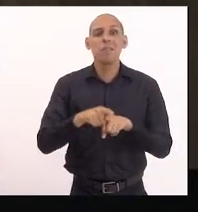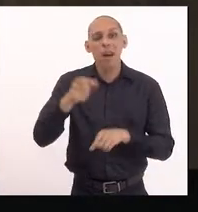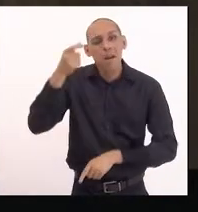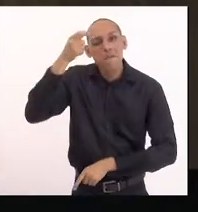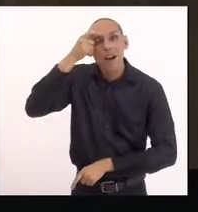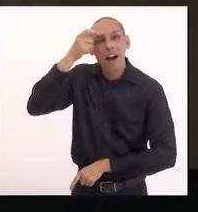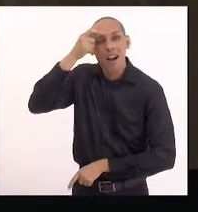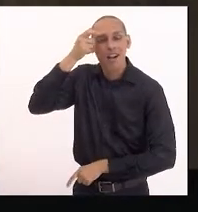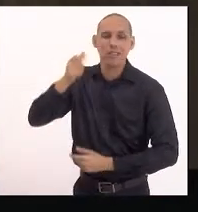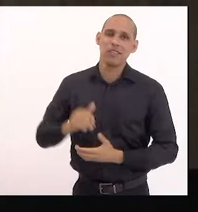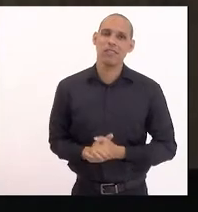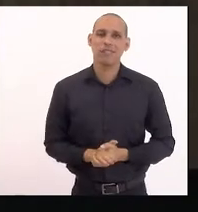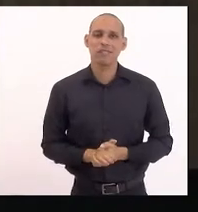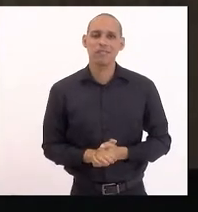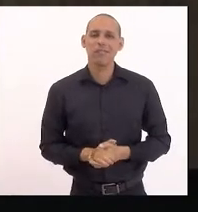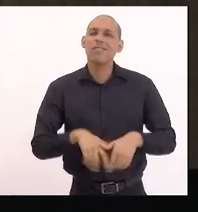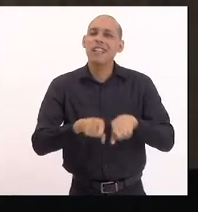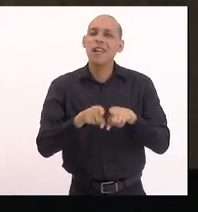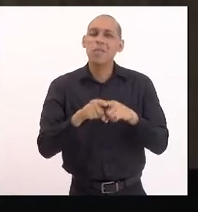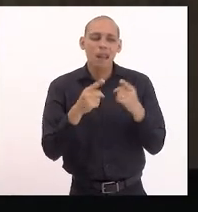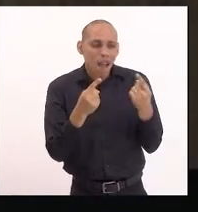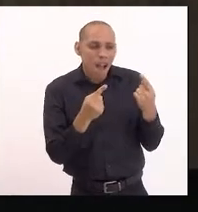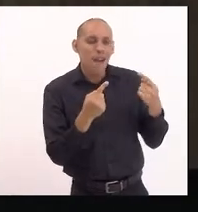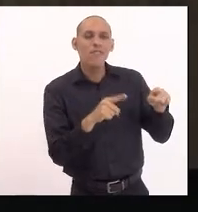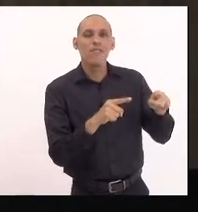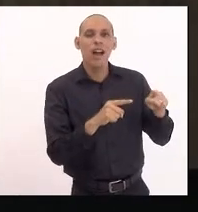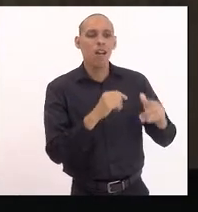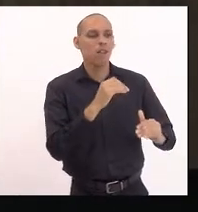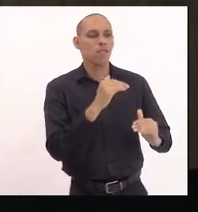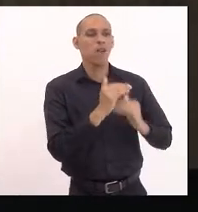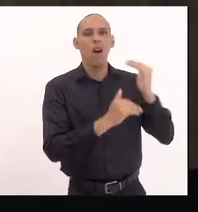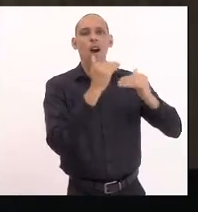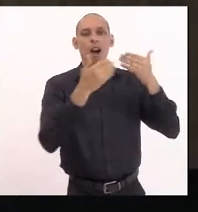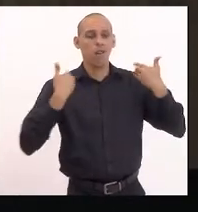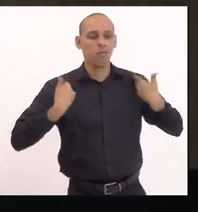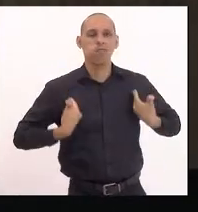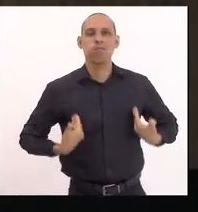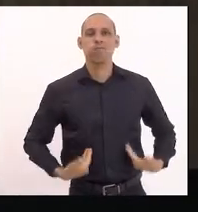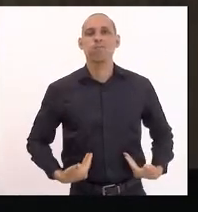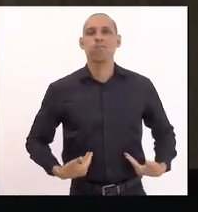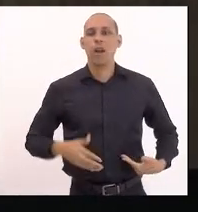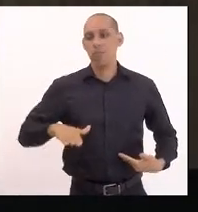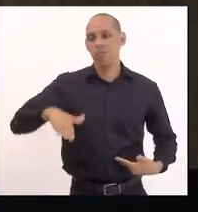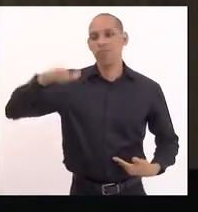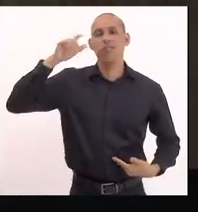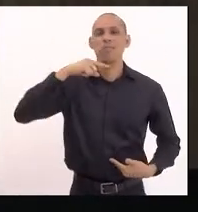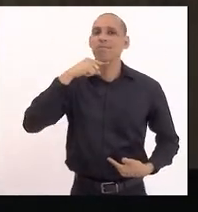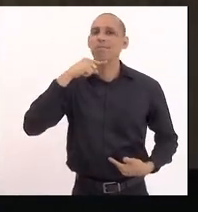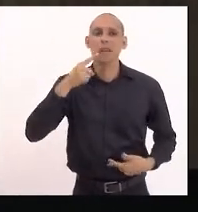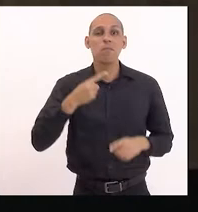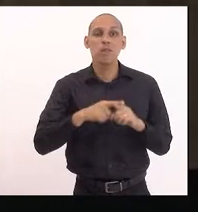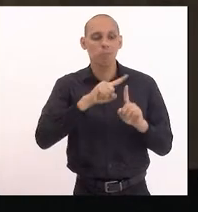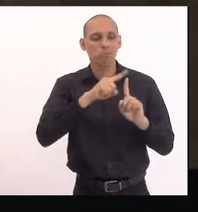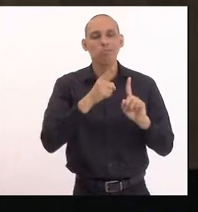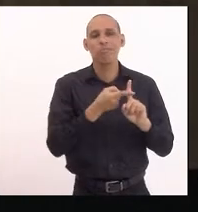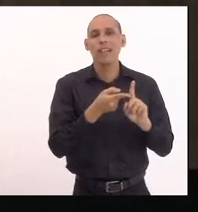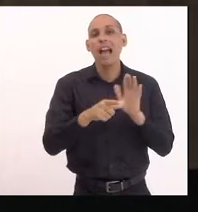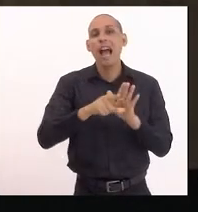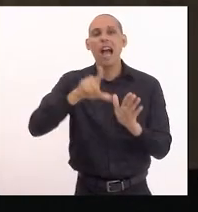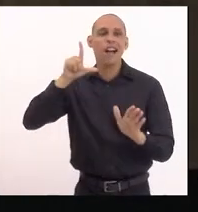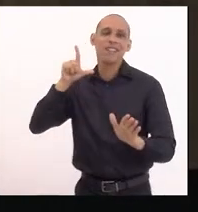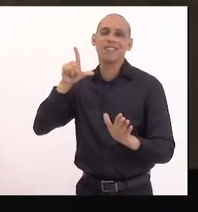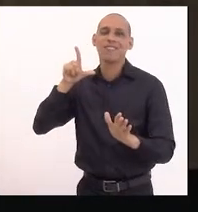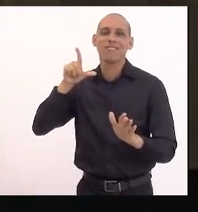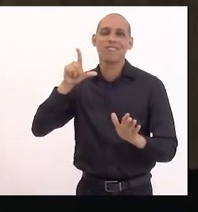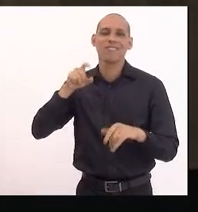inclusive interferem no desenvolvimento físico, no crescimento dessa adolescente, quando ela engravida precocemente.